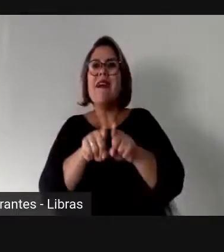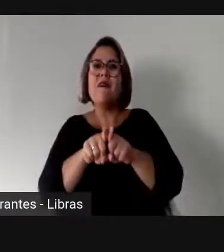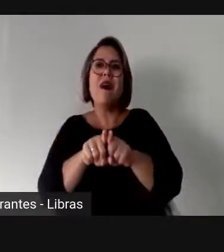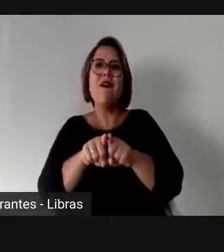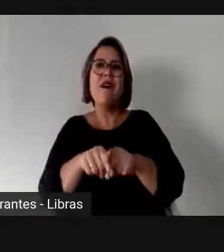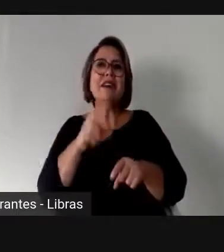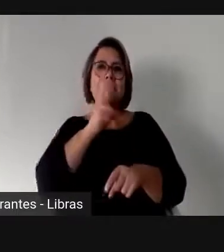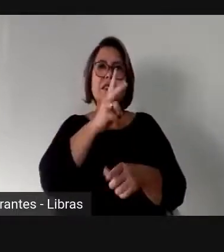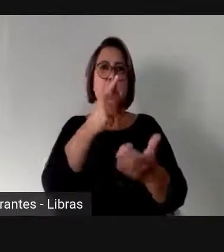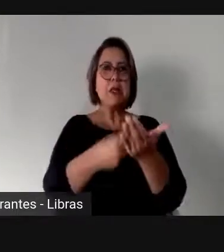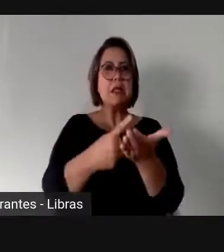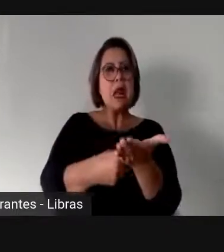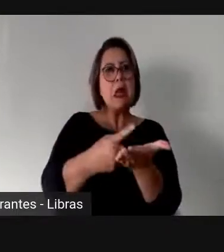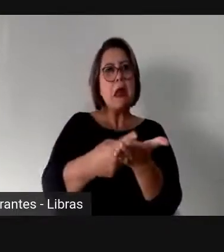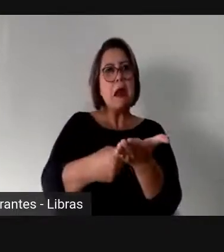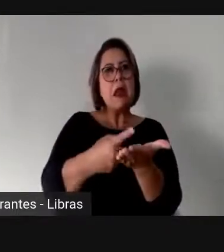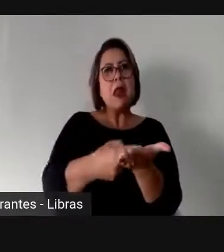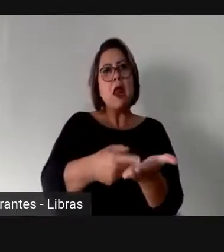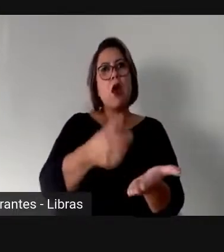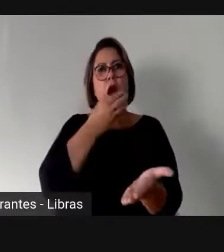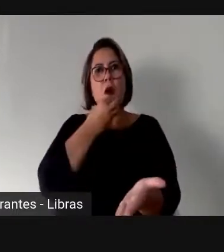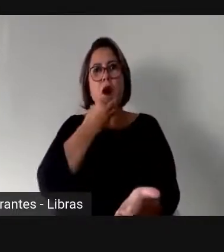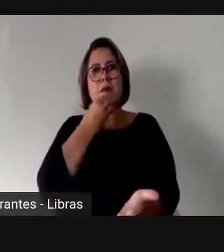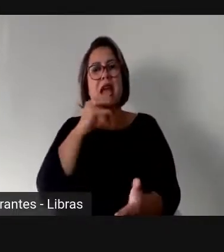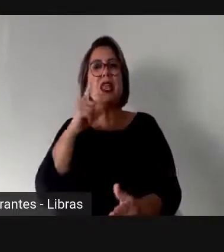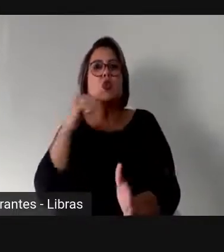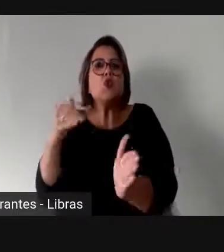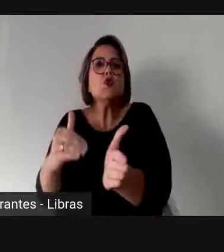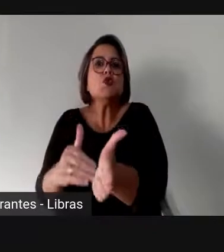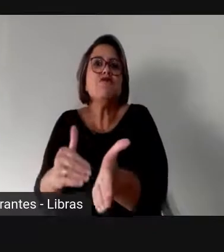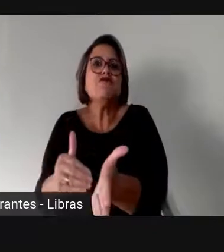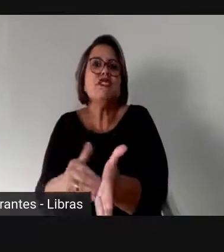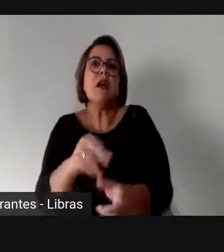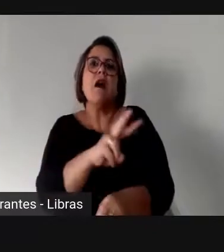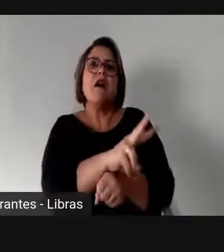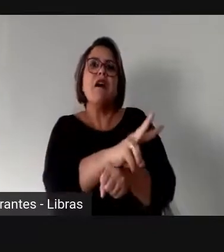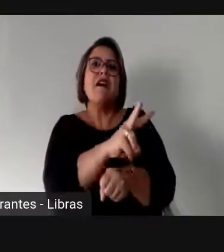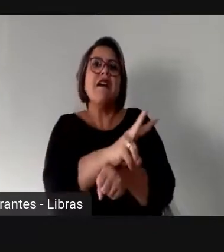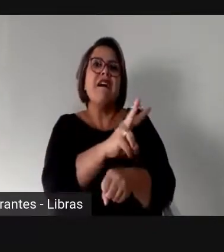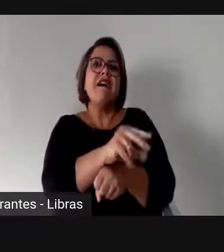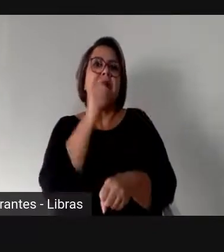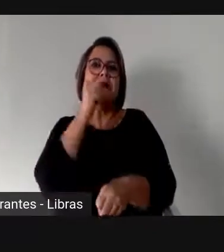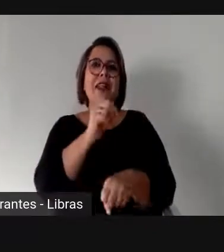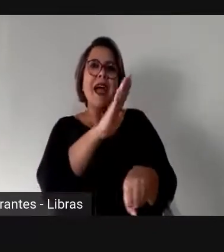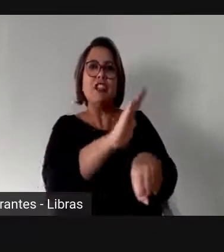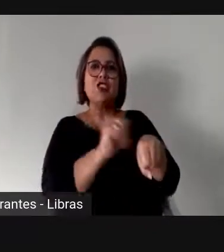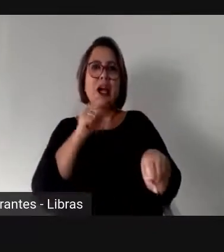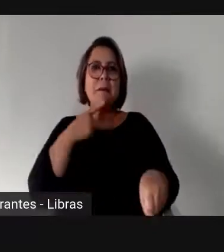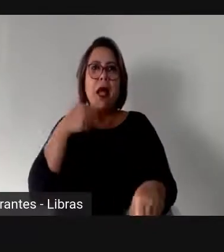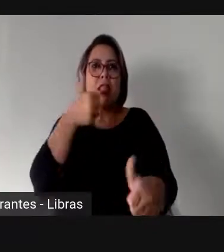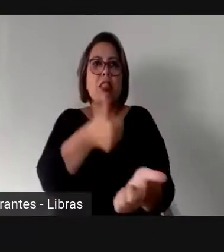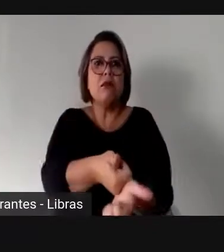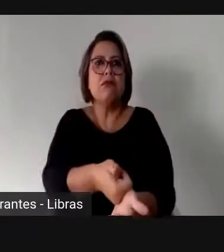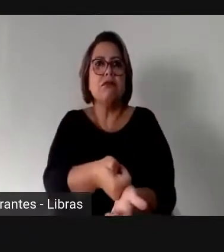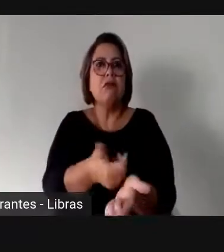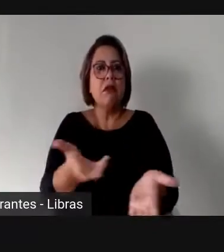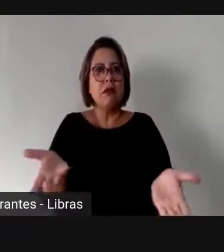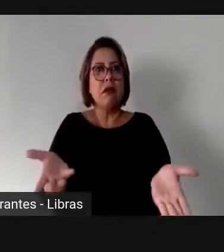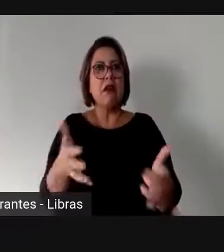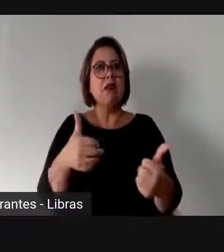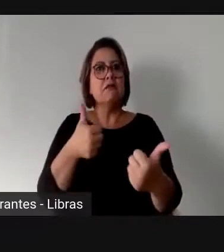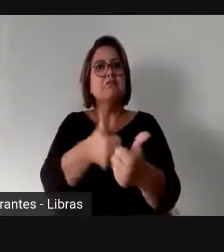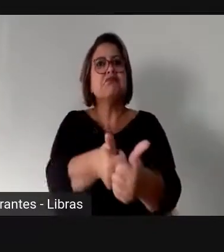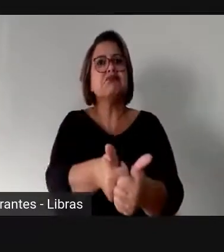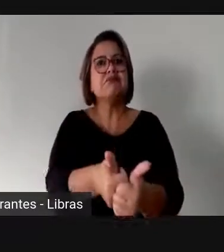Não dá para a gente pensar que esse time reserva e o time titular vai ter a mesma condição física para estabelecer esse